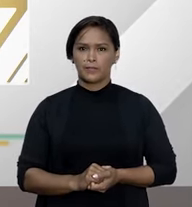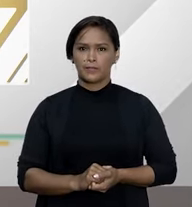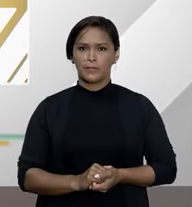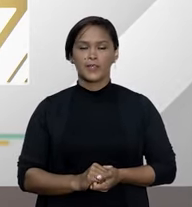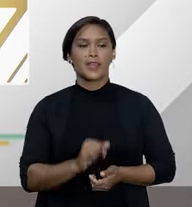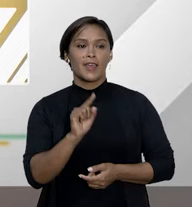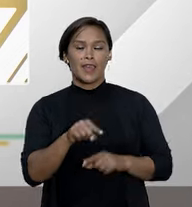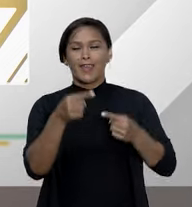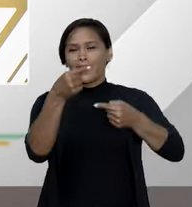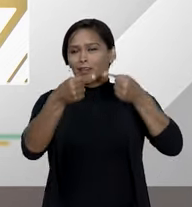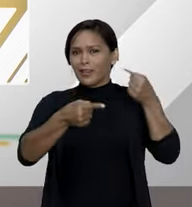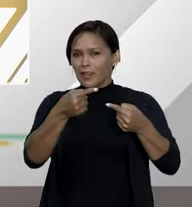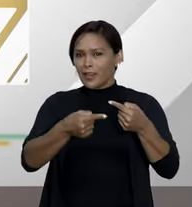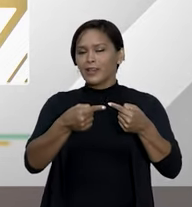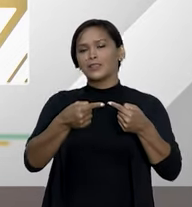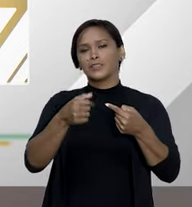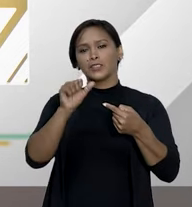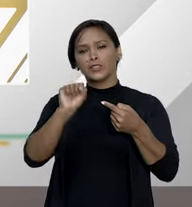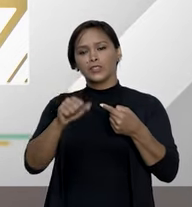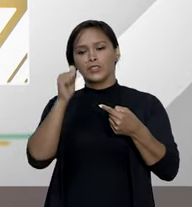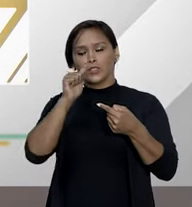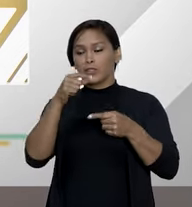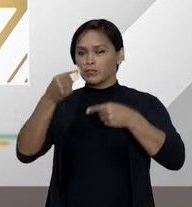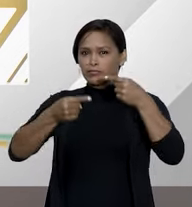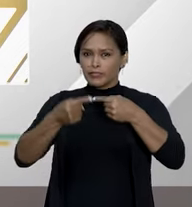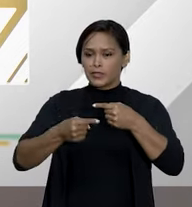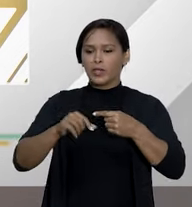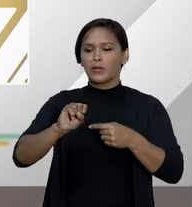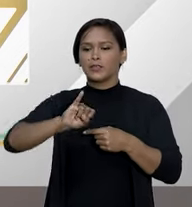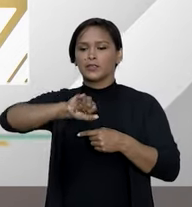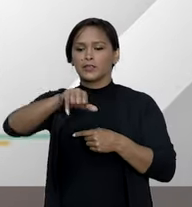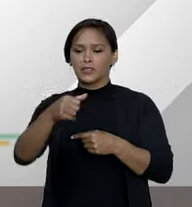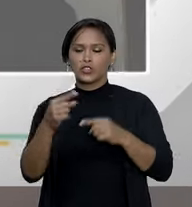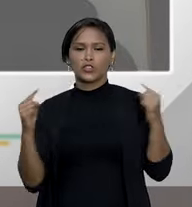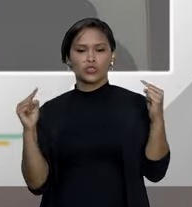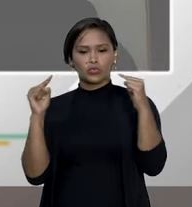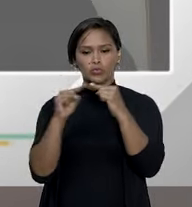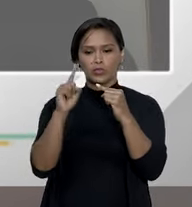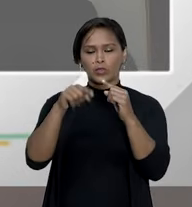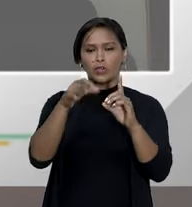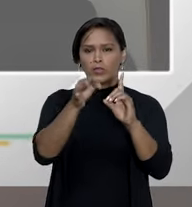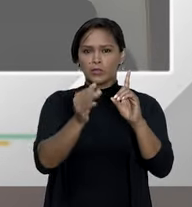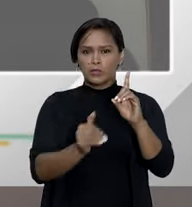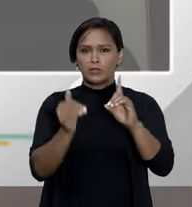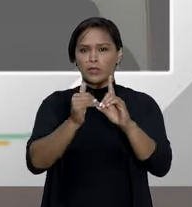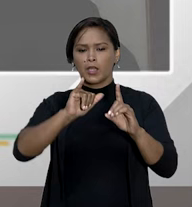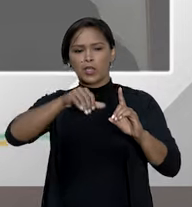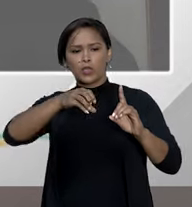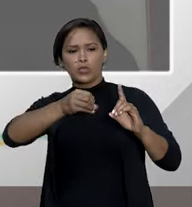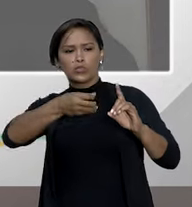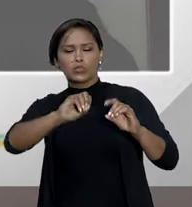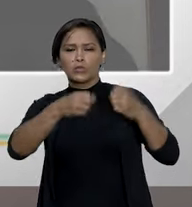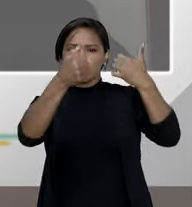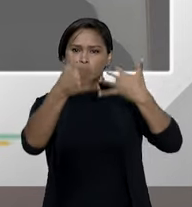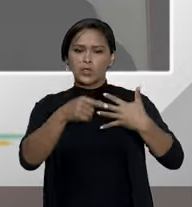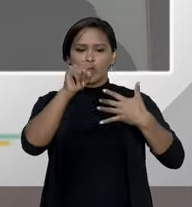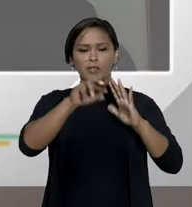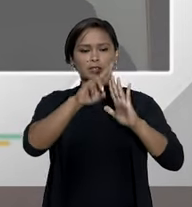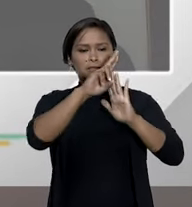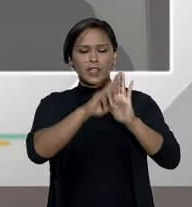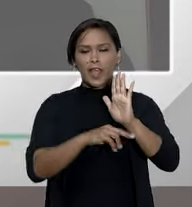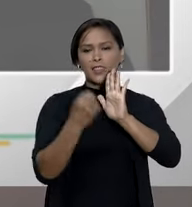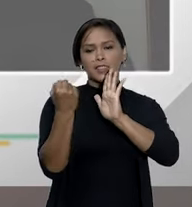Essa é uma discussão que o STJ está travando, como o desembargador do João disse, se esse rol é